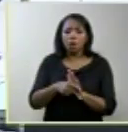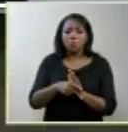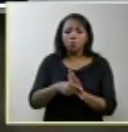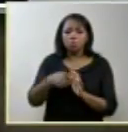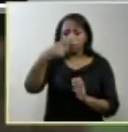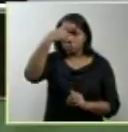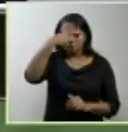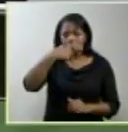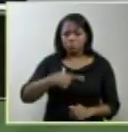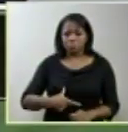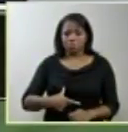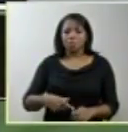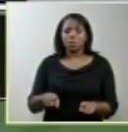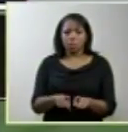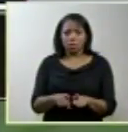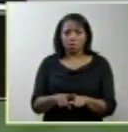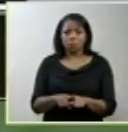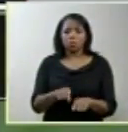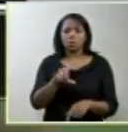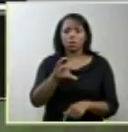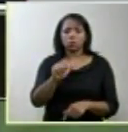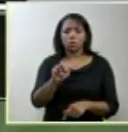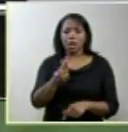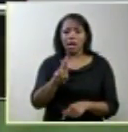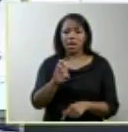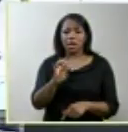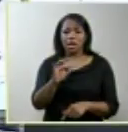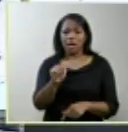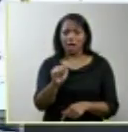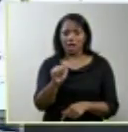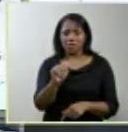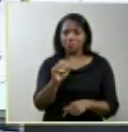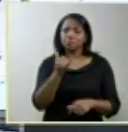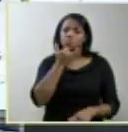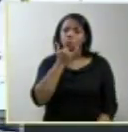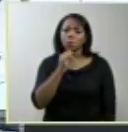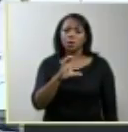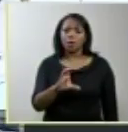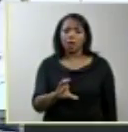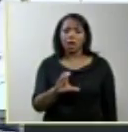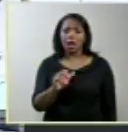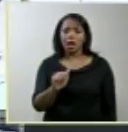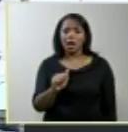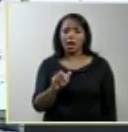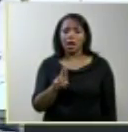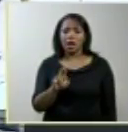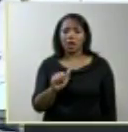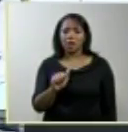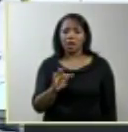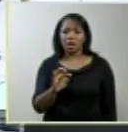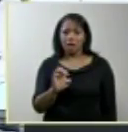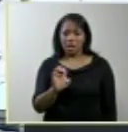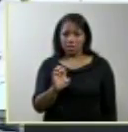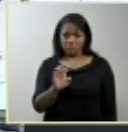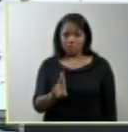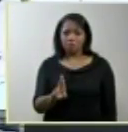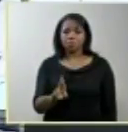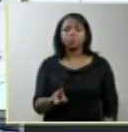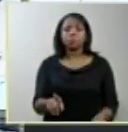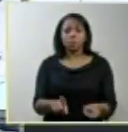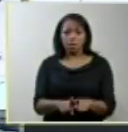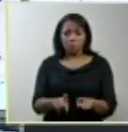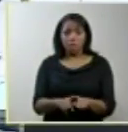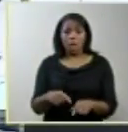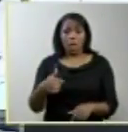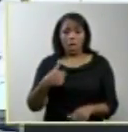inviável da anencefalia como antropóloga que sou e professora de bioética a minha apresentação vai